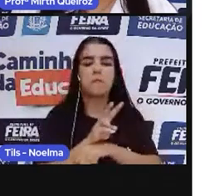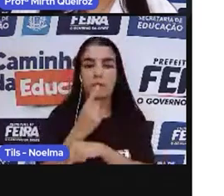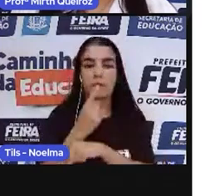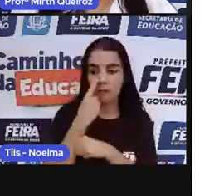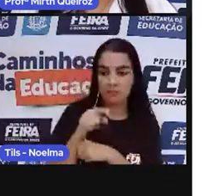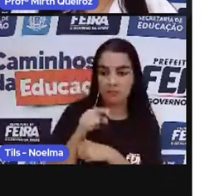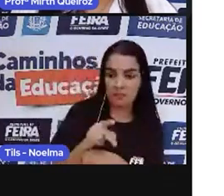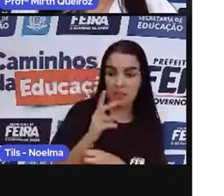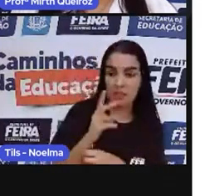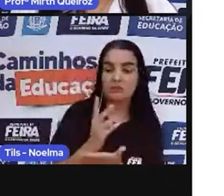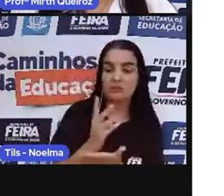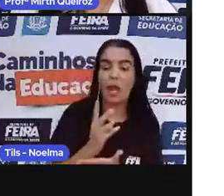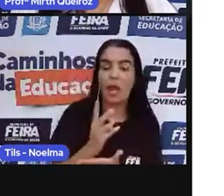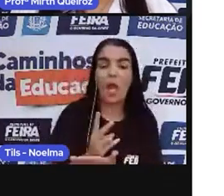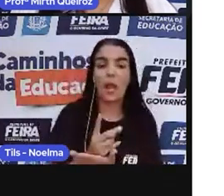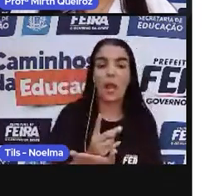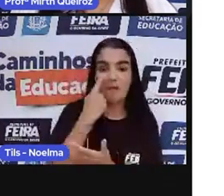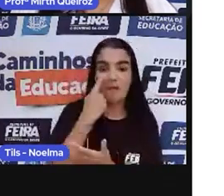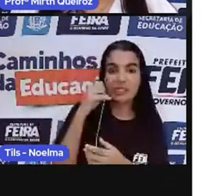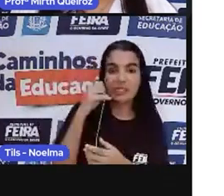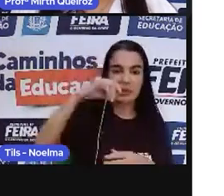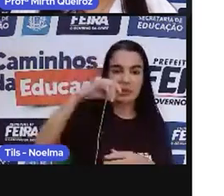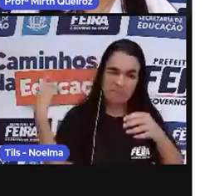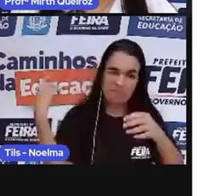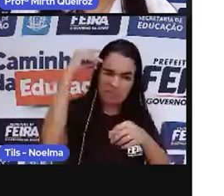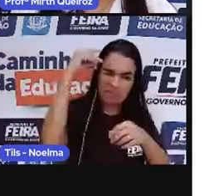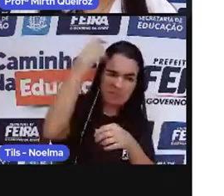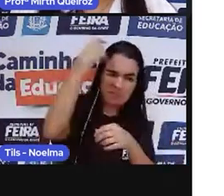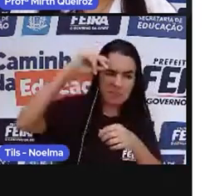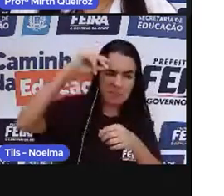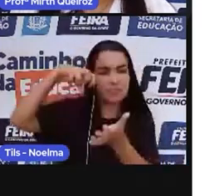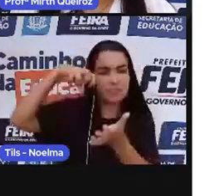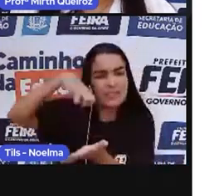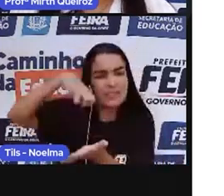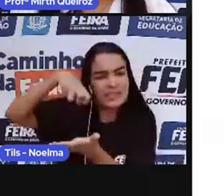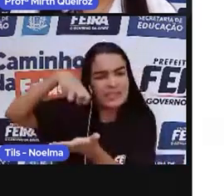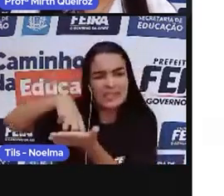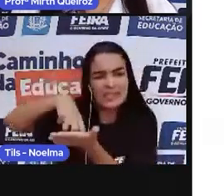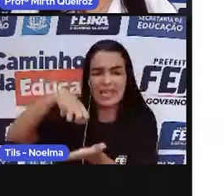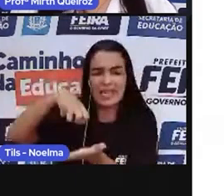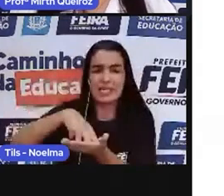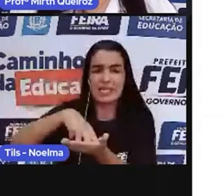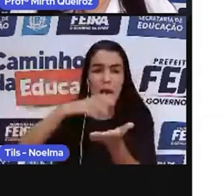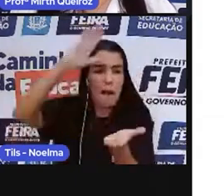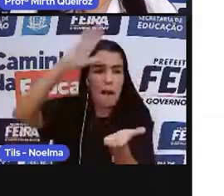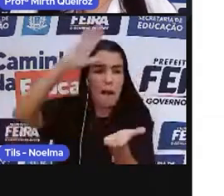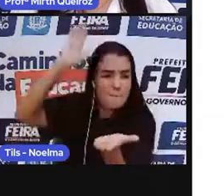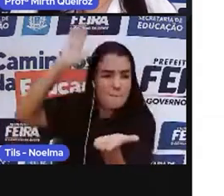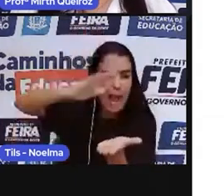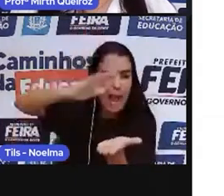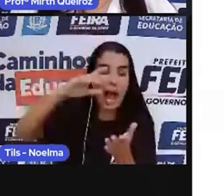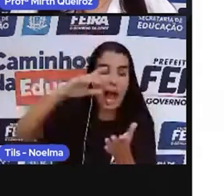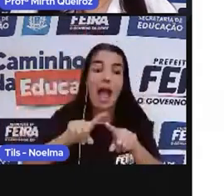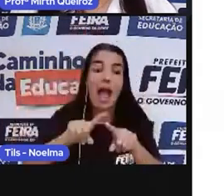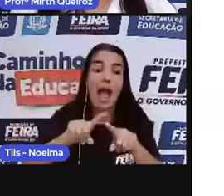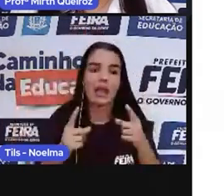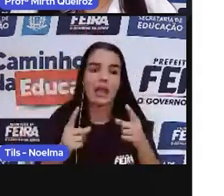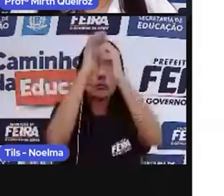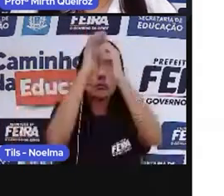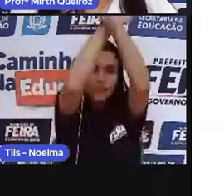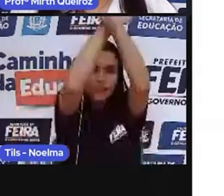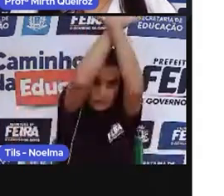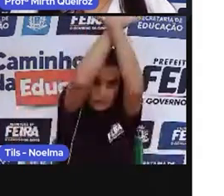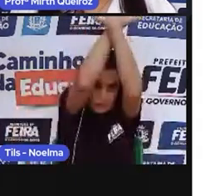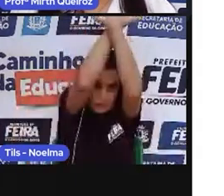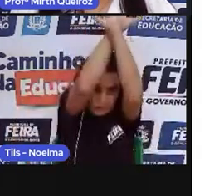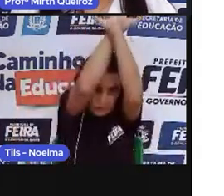vigiar os escravos e lhes aplicar punições, que iam desde a palmatória até o tronco, no qual muitas